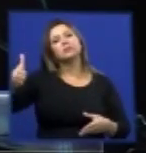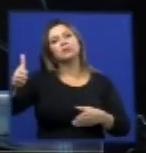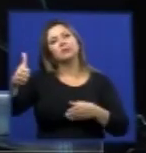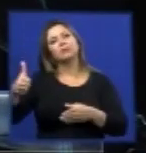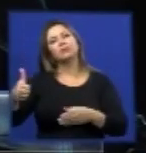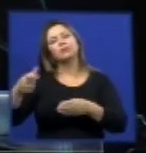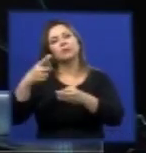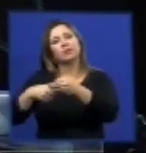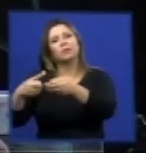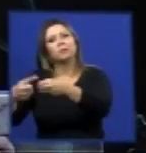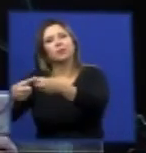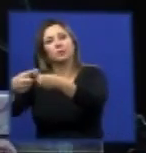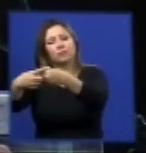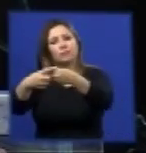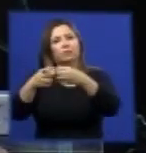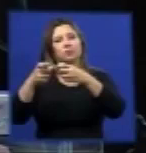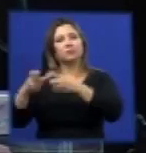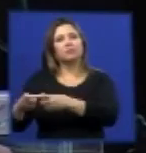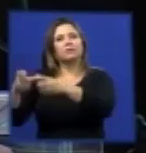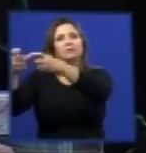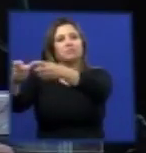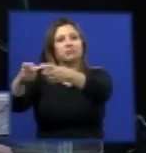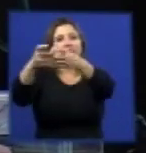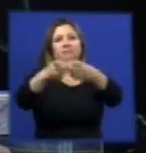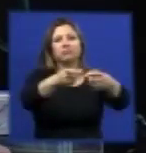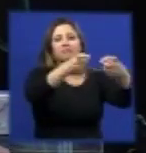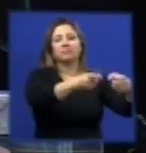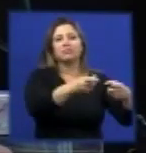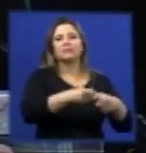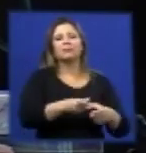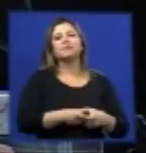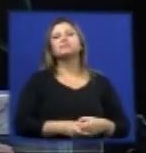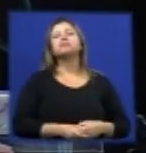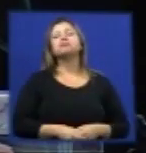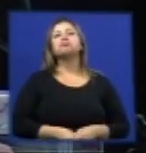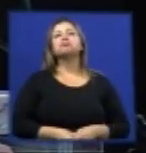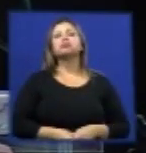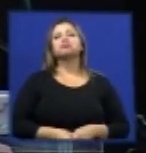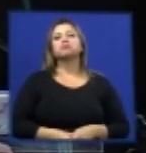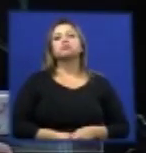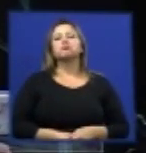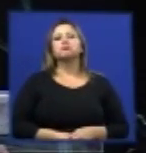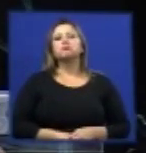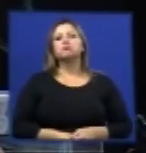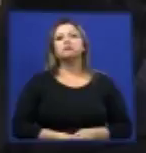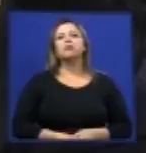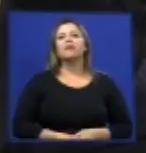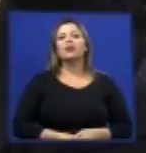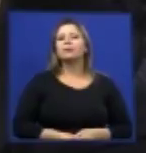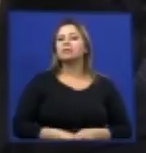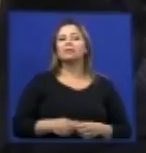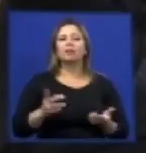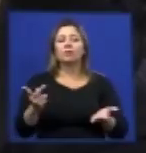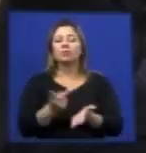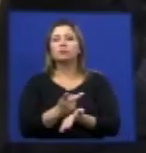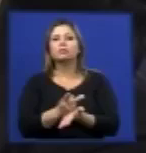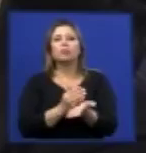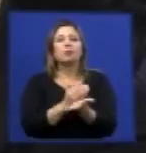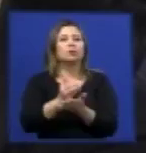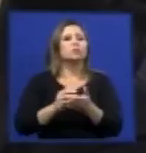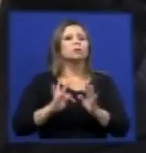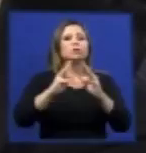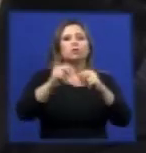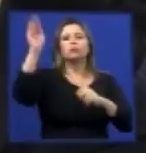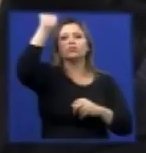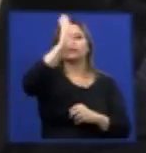depois e ele foi cobrindo todo o país e